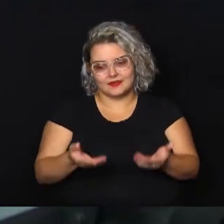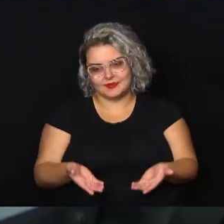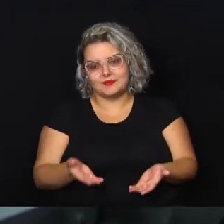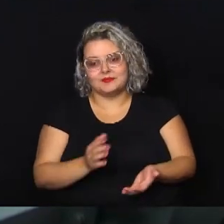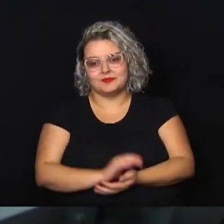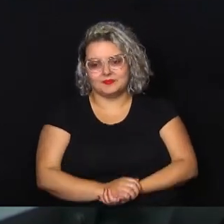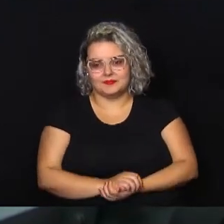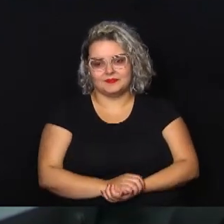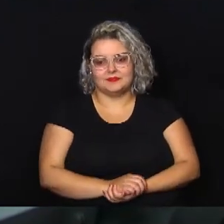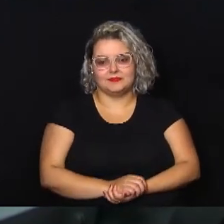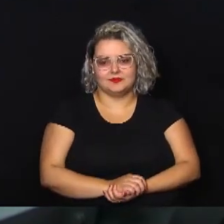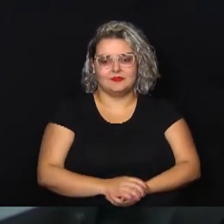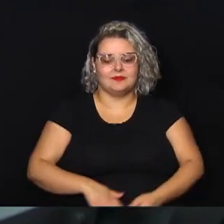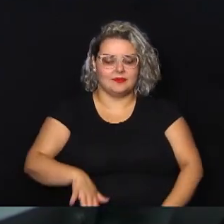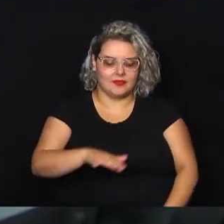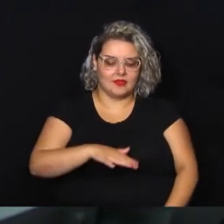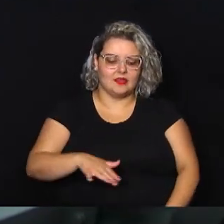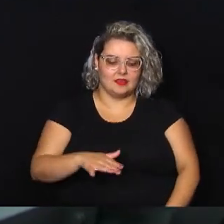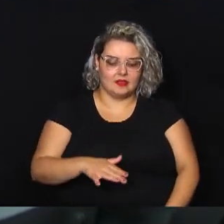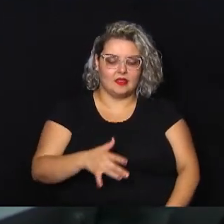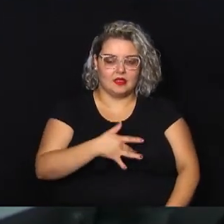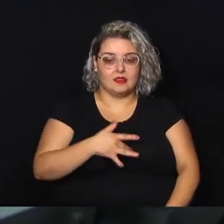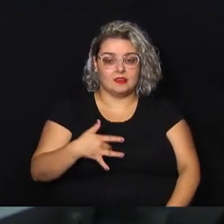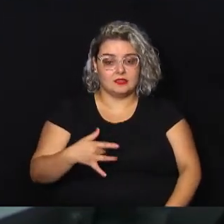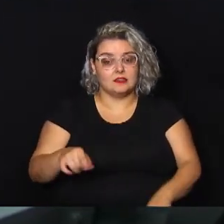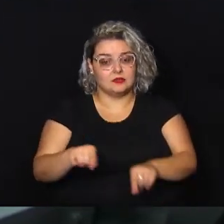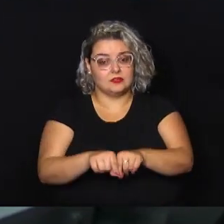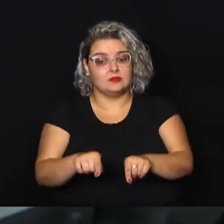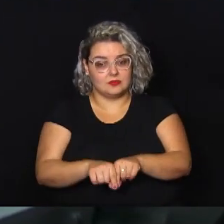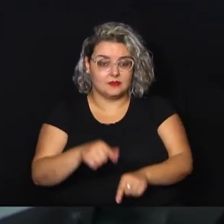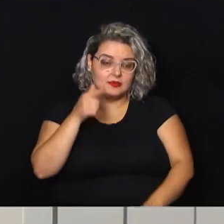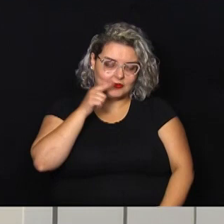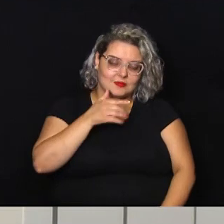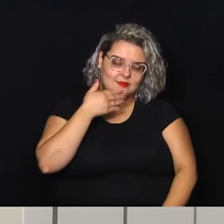sem ser da área da saúde, para a gente conseguir melhorar a nossa cidade.